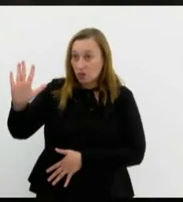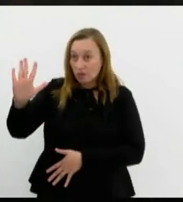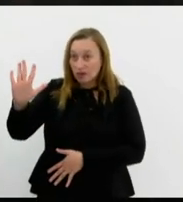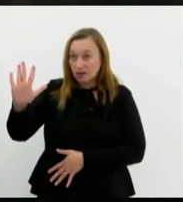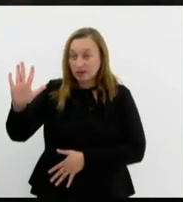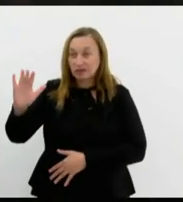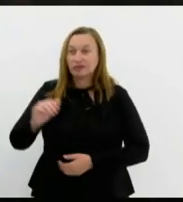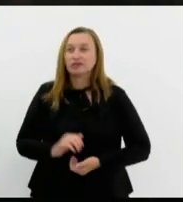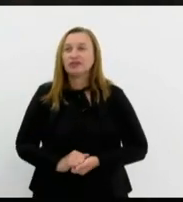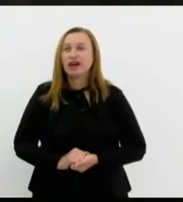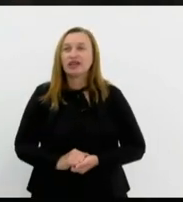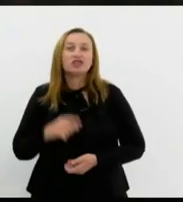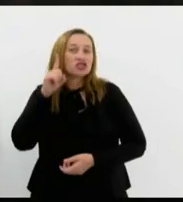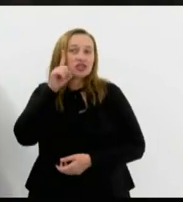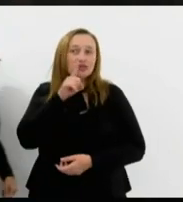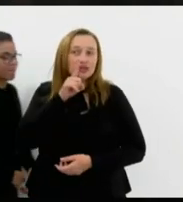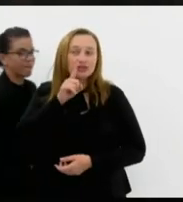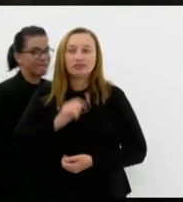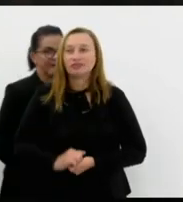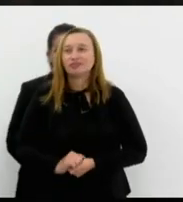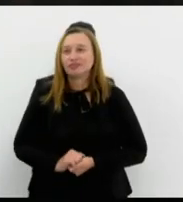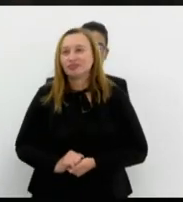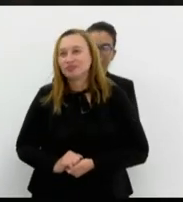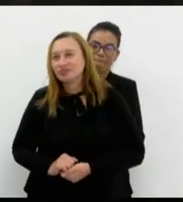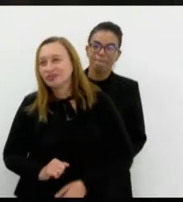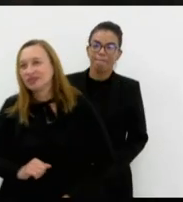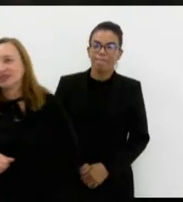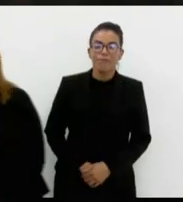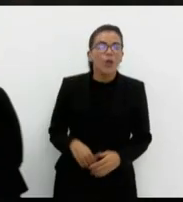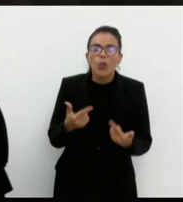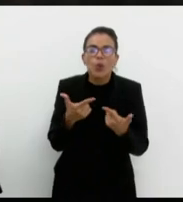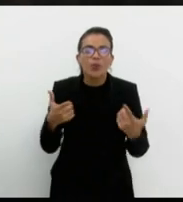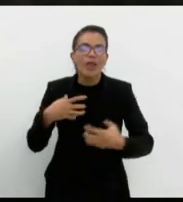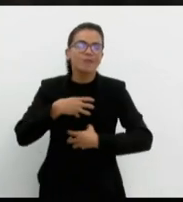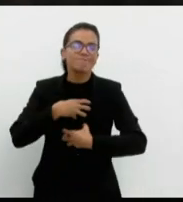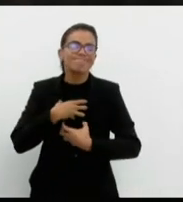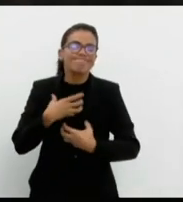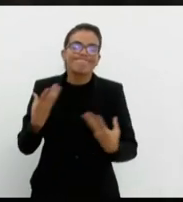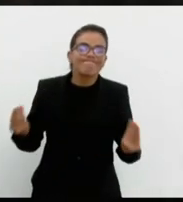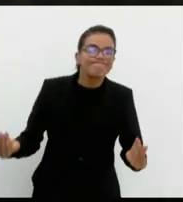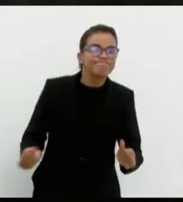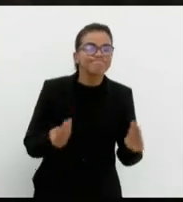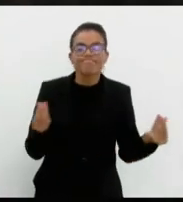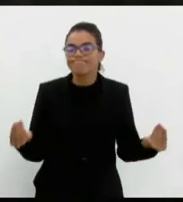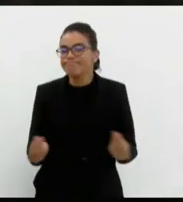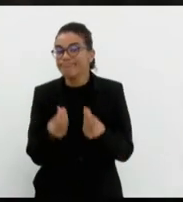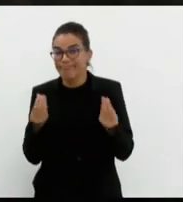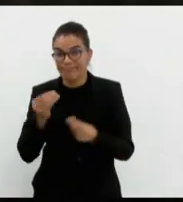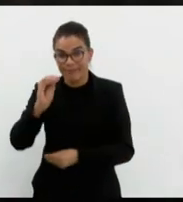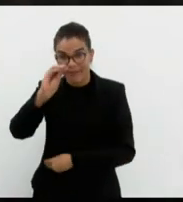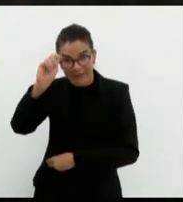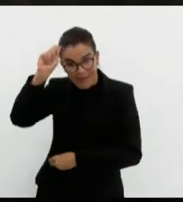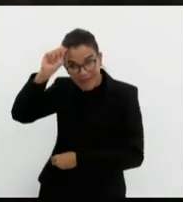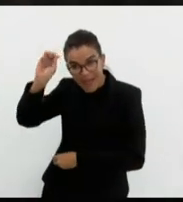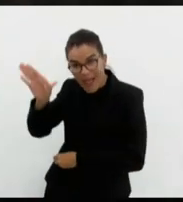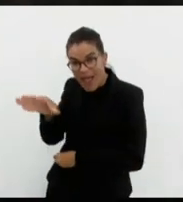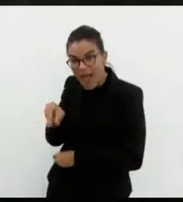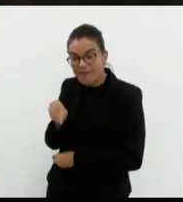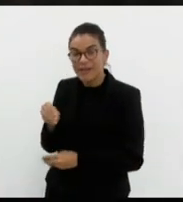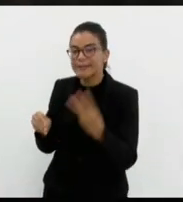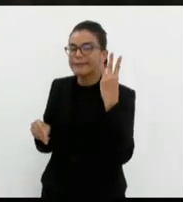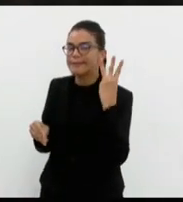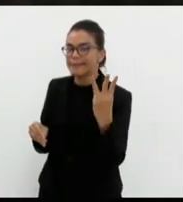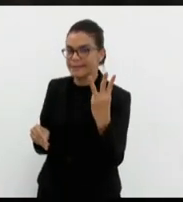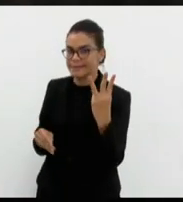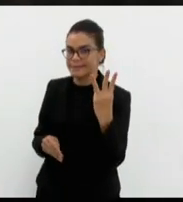vai hoje nos Estados Unidos não vai não tem clima para isso na África três